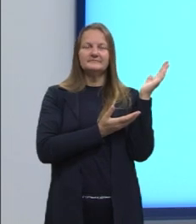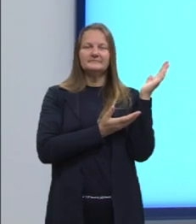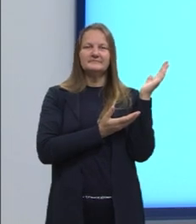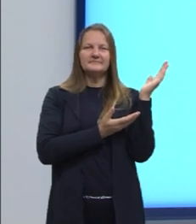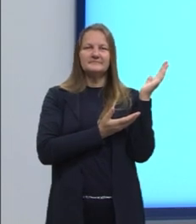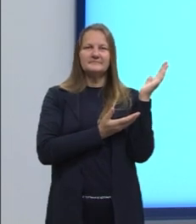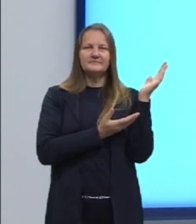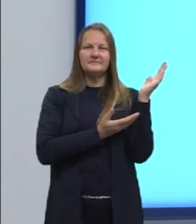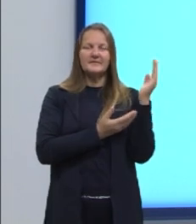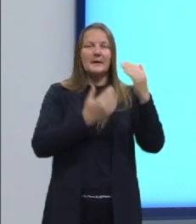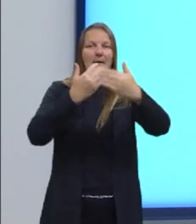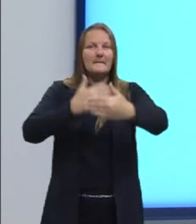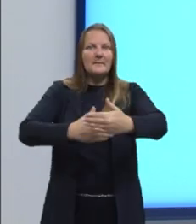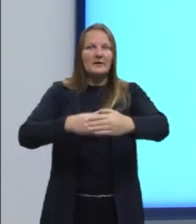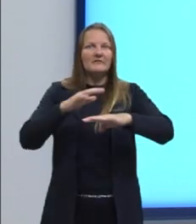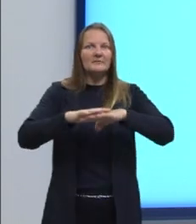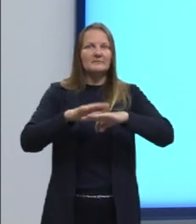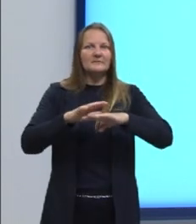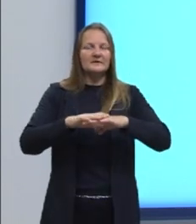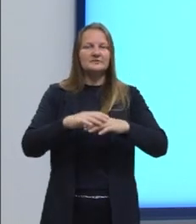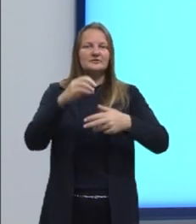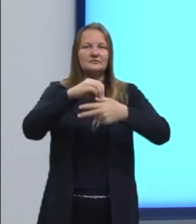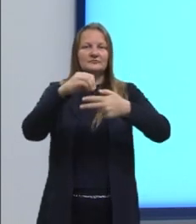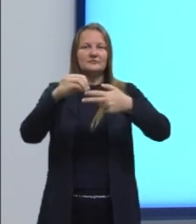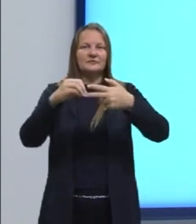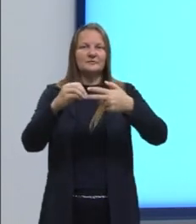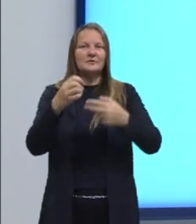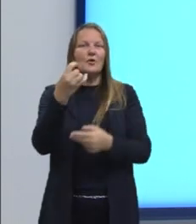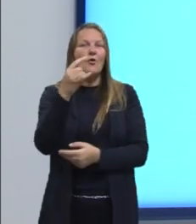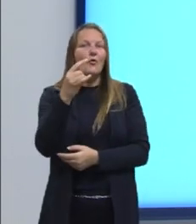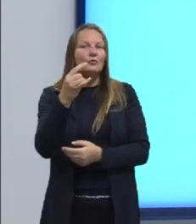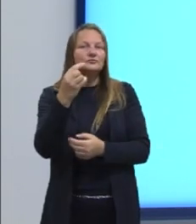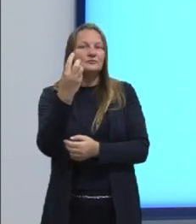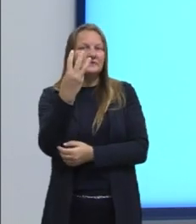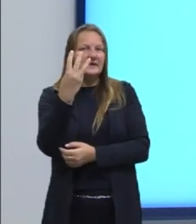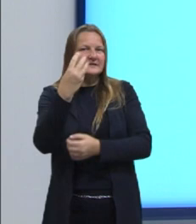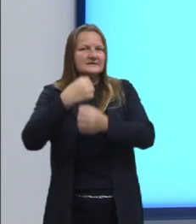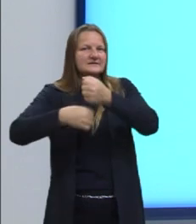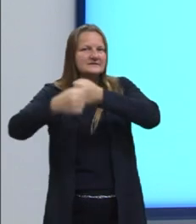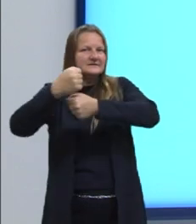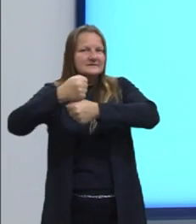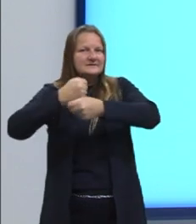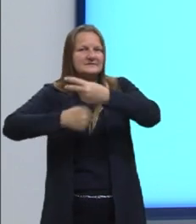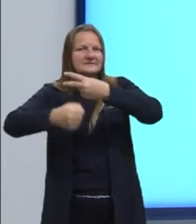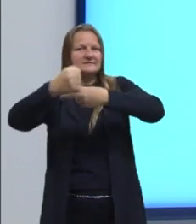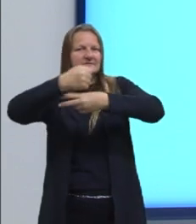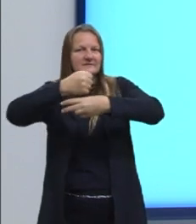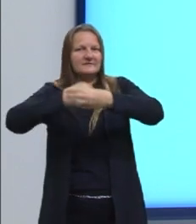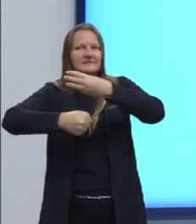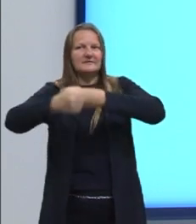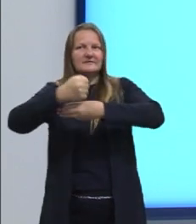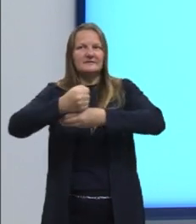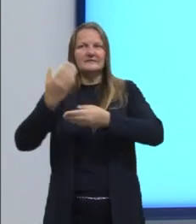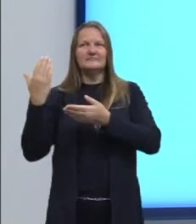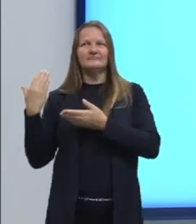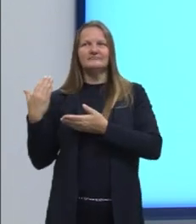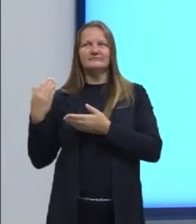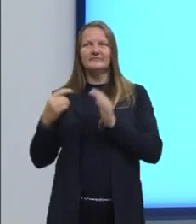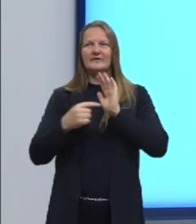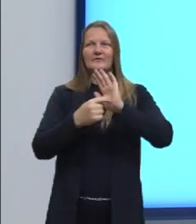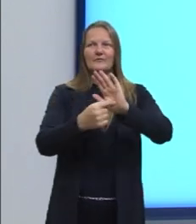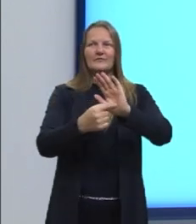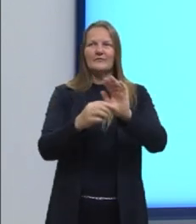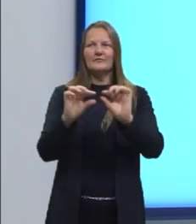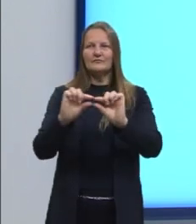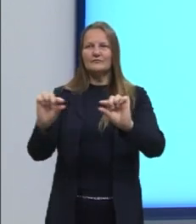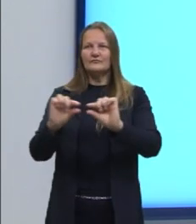A prova de matemática do Enem nos últimos três anos. Essa imagenzinha lá, a fonte dela,